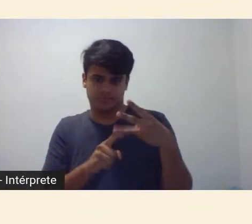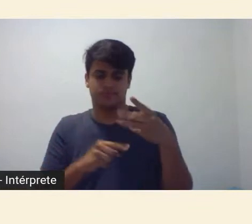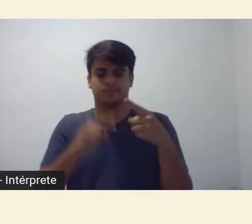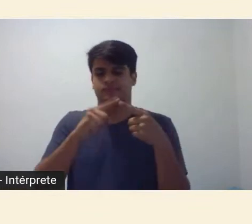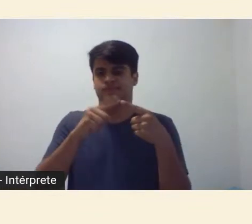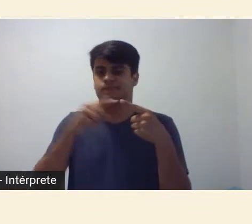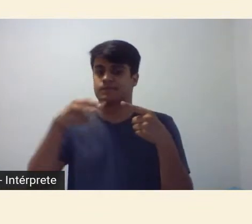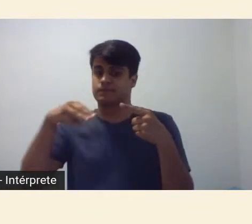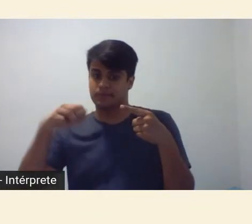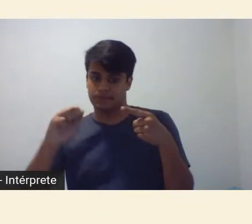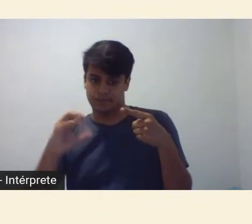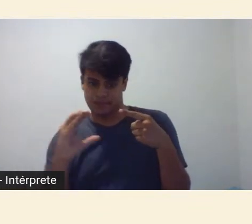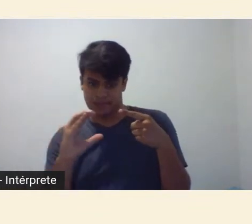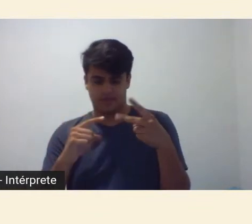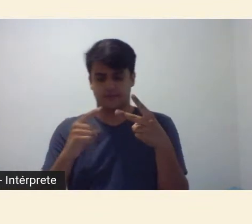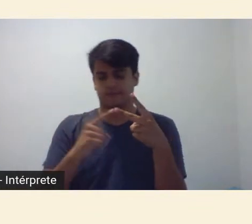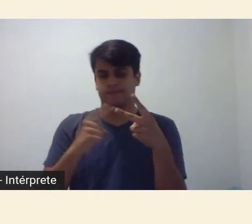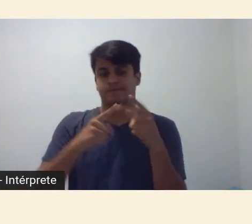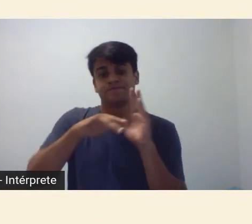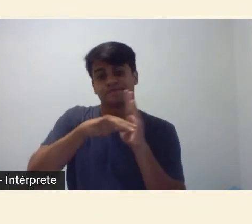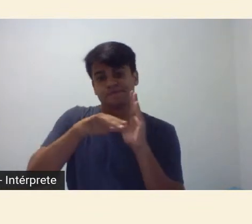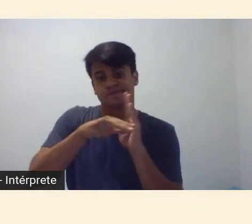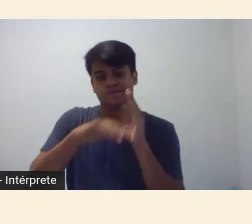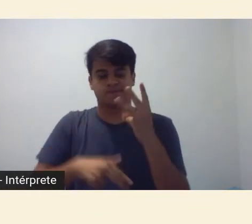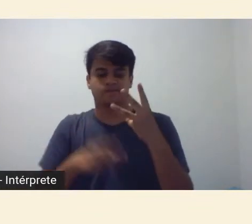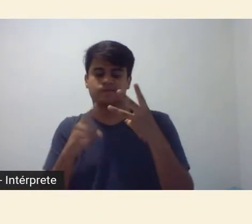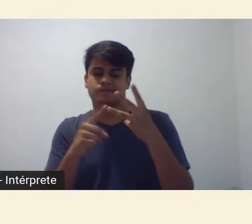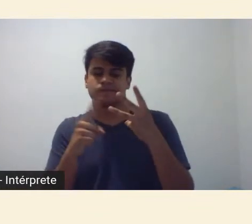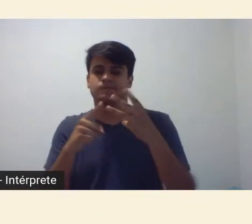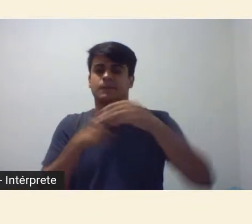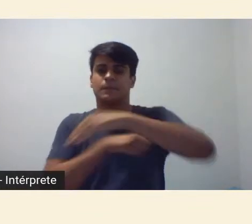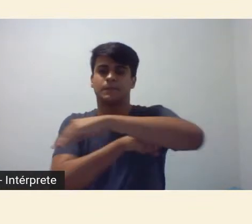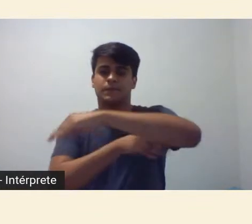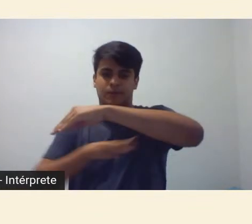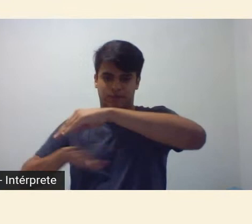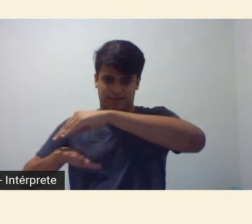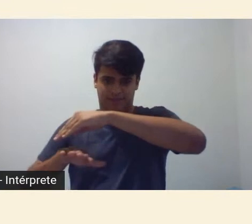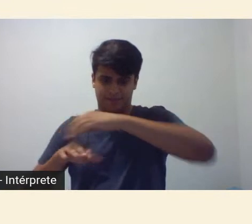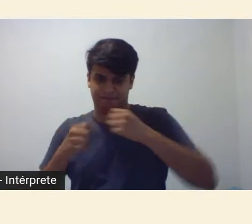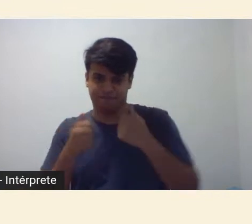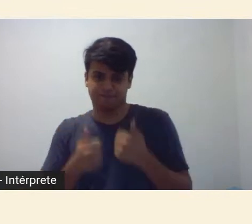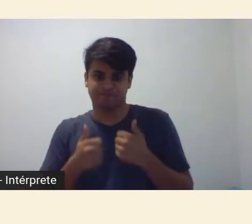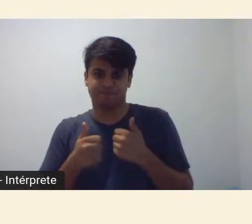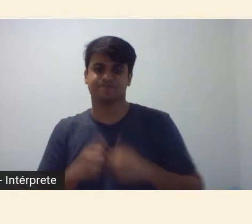Contemporânea, o Instituto Moreira Salles e a Pinacoteca do Estado. Bom,